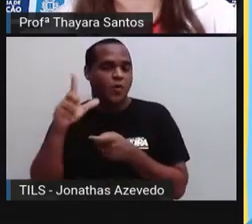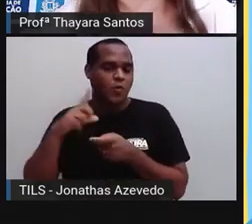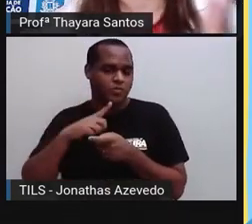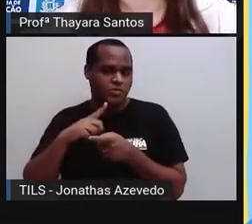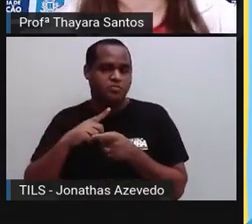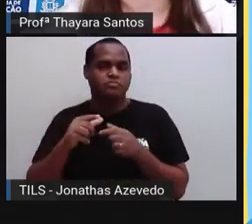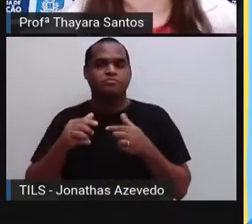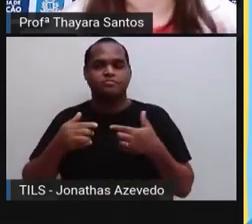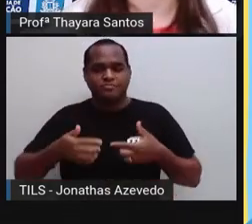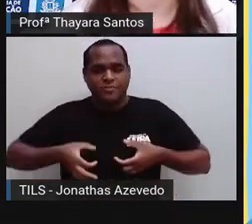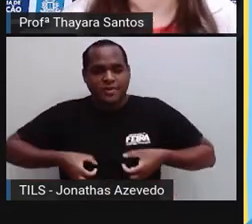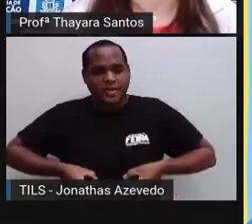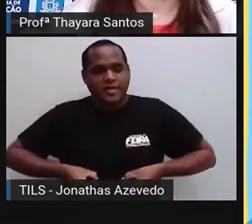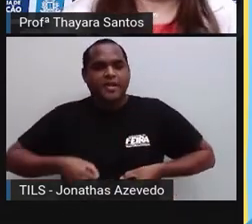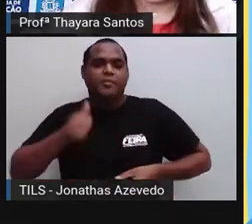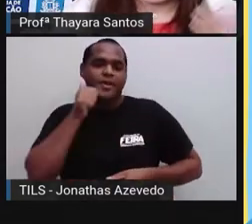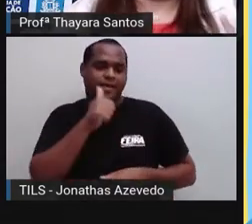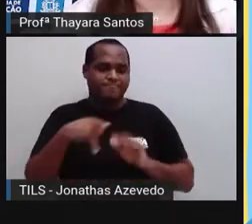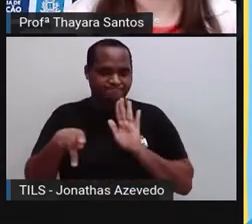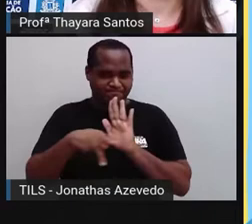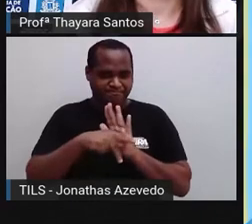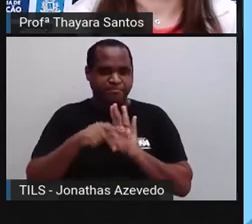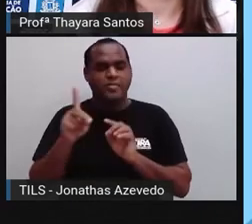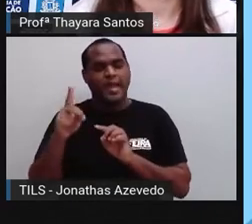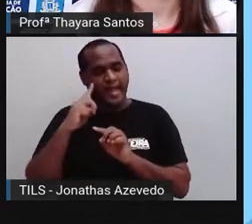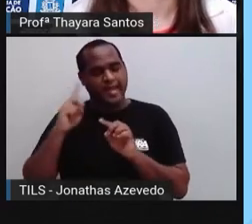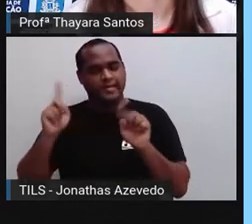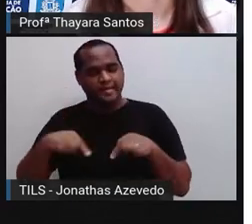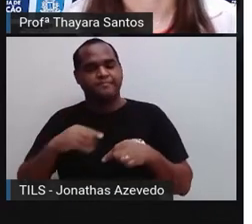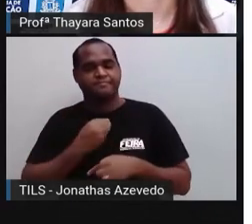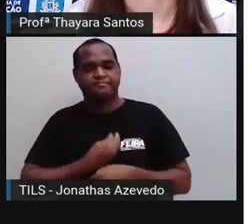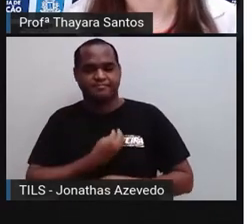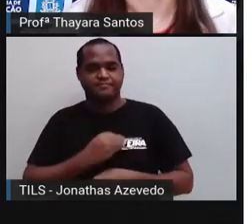ovário. Todos esses fazem parte do sistema endócrino.